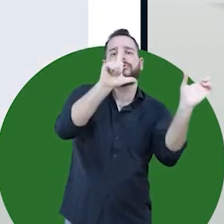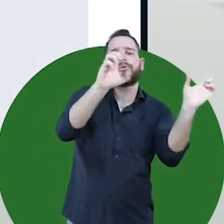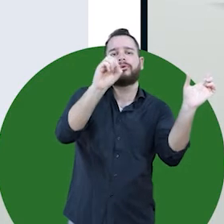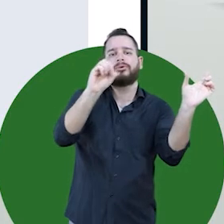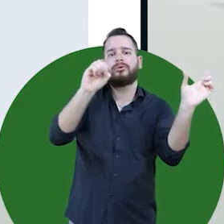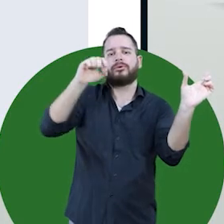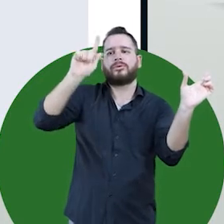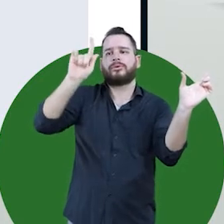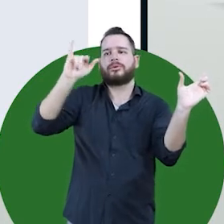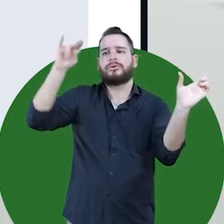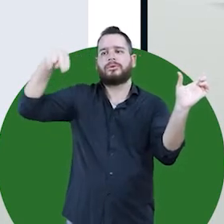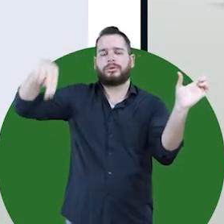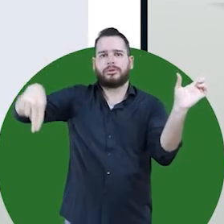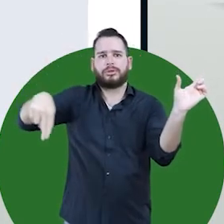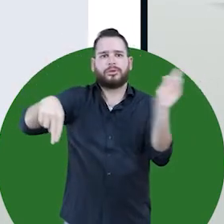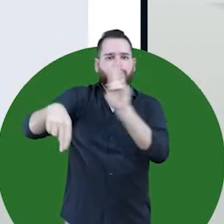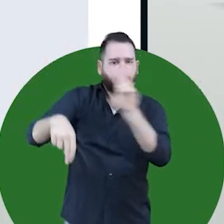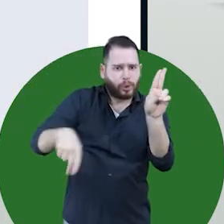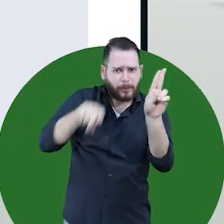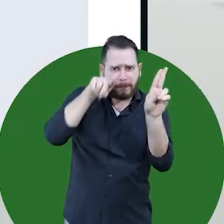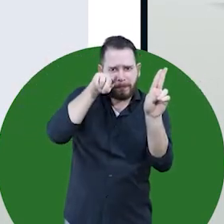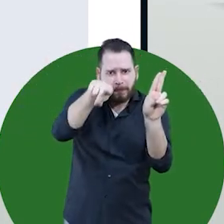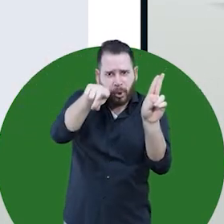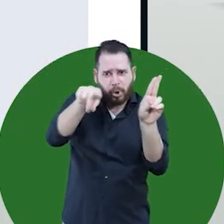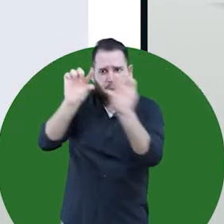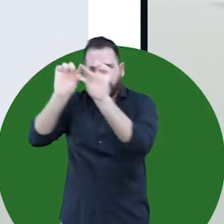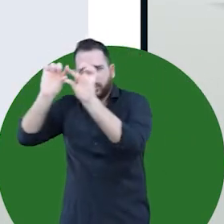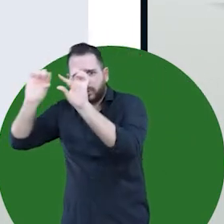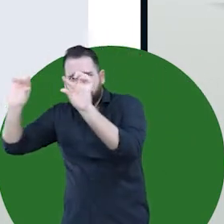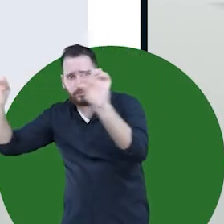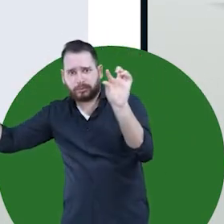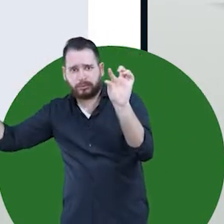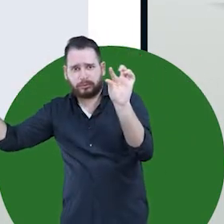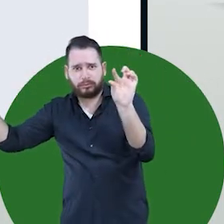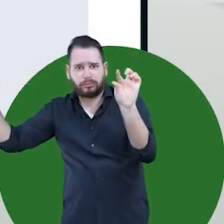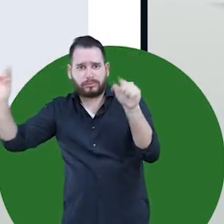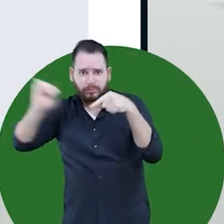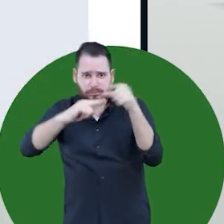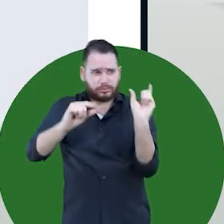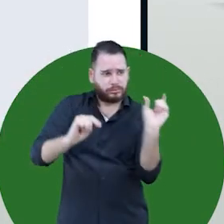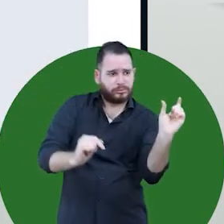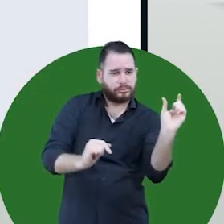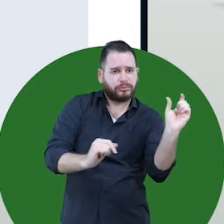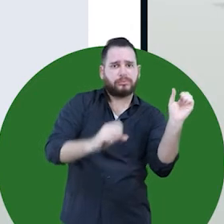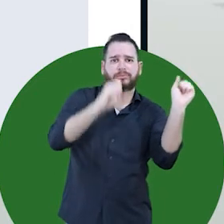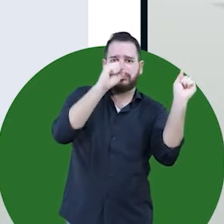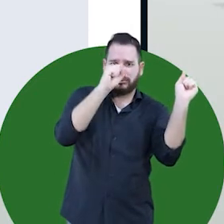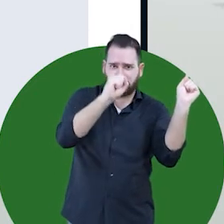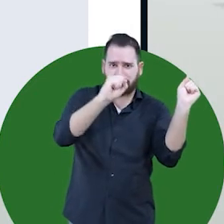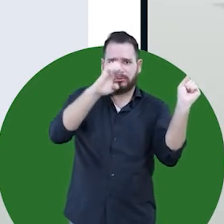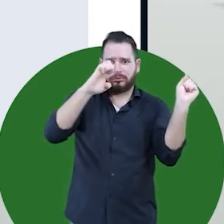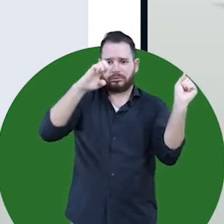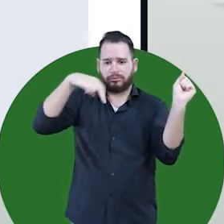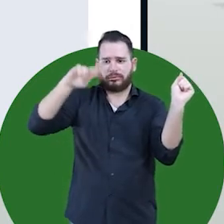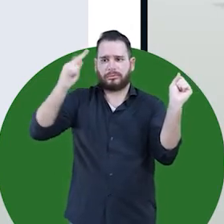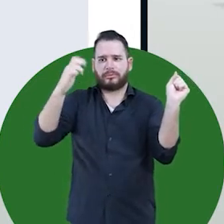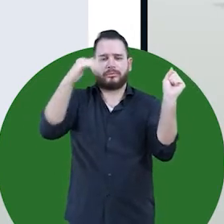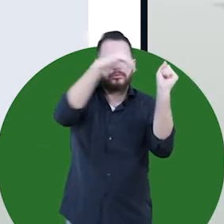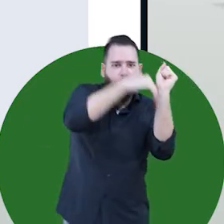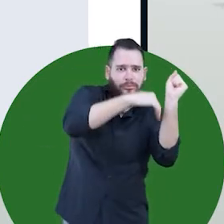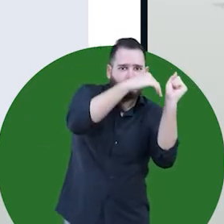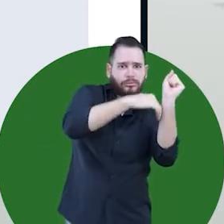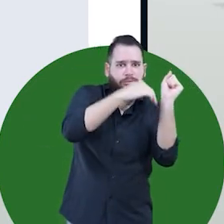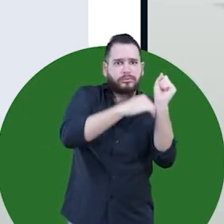um login, devendo ser um nome e sobrenome, com um ponto no meio, uma senha de até oito dígitos,